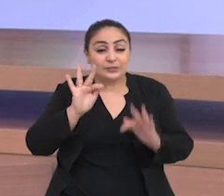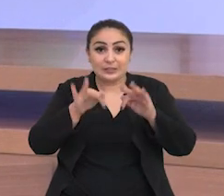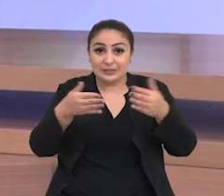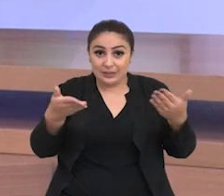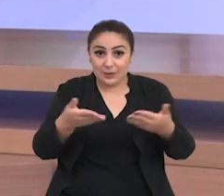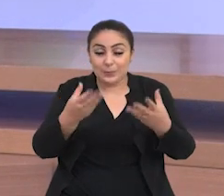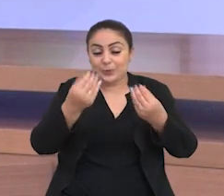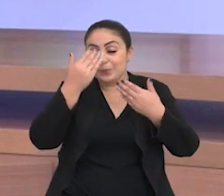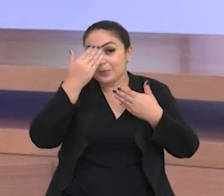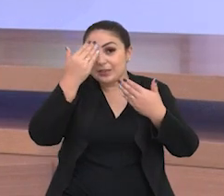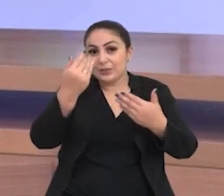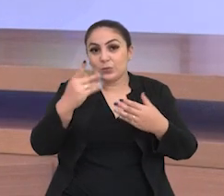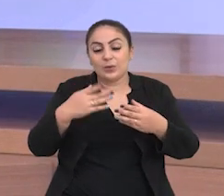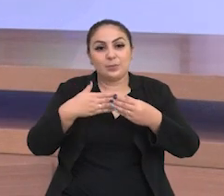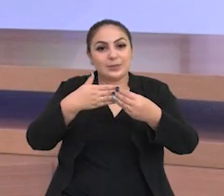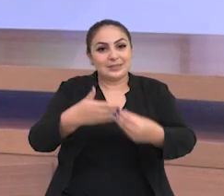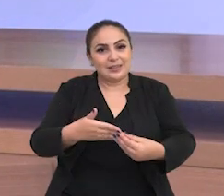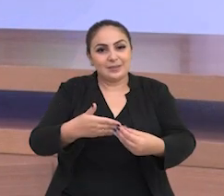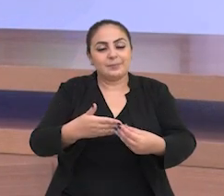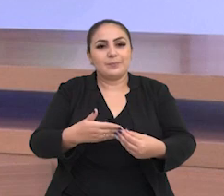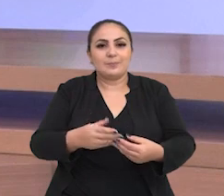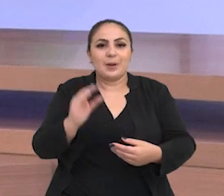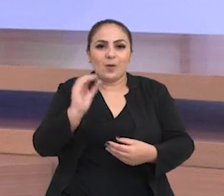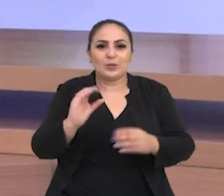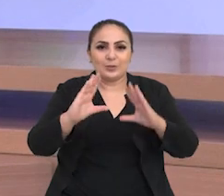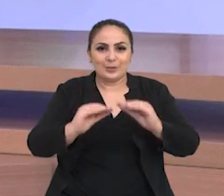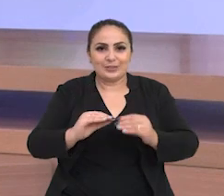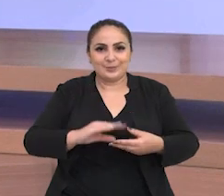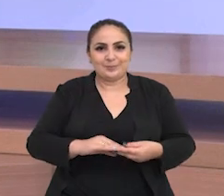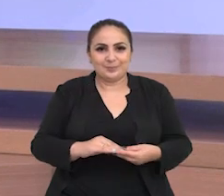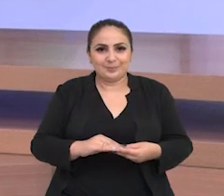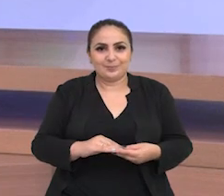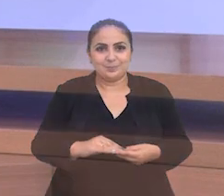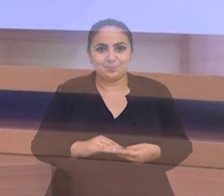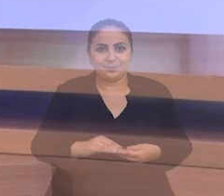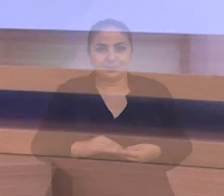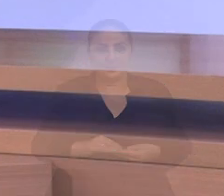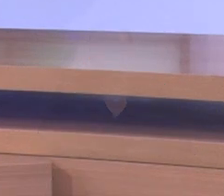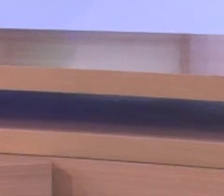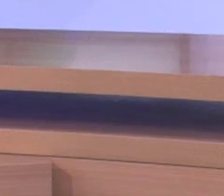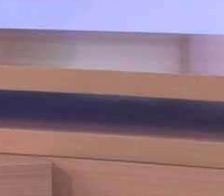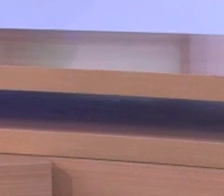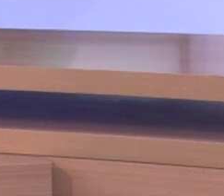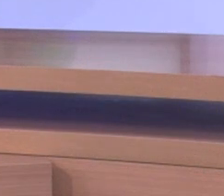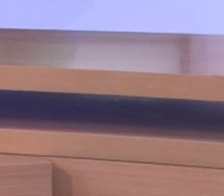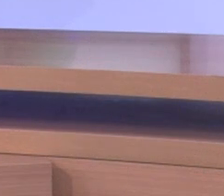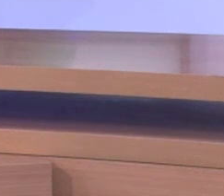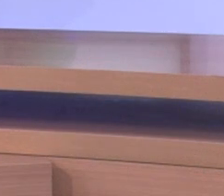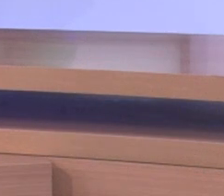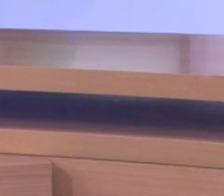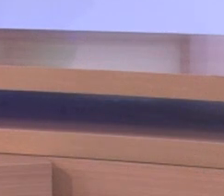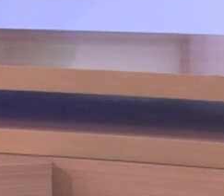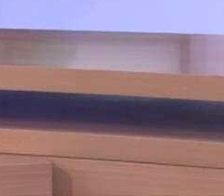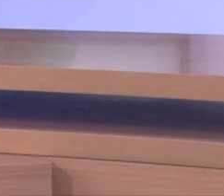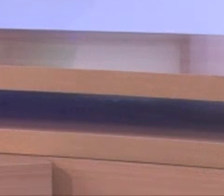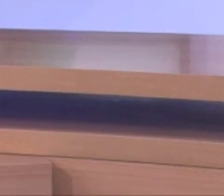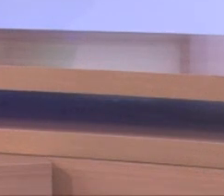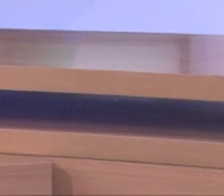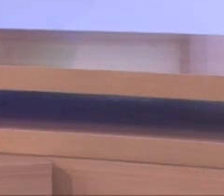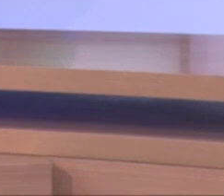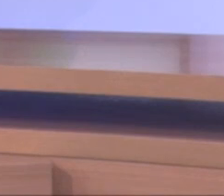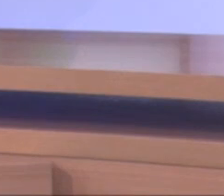-feira fica por aqui muito obrigada pela sua companhia e uma ótima noite tchau e